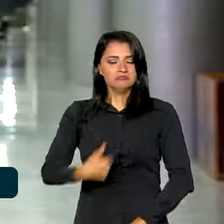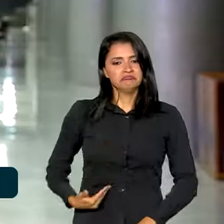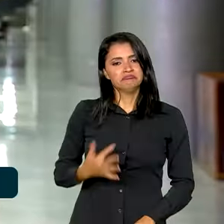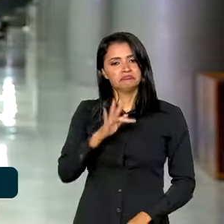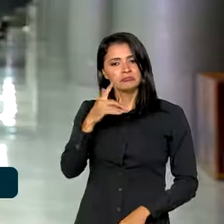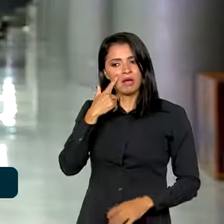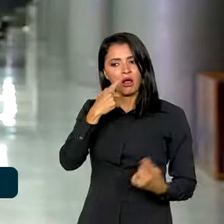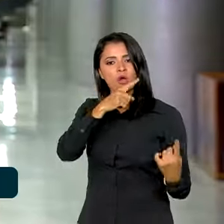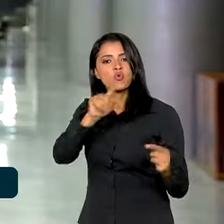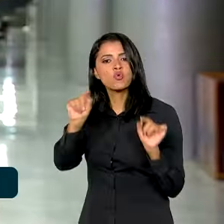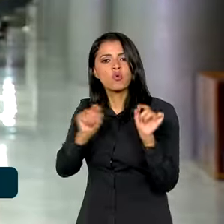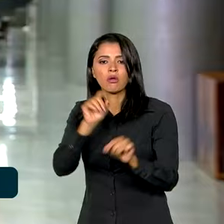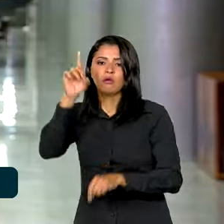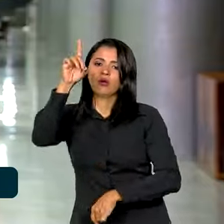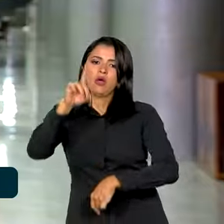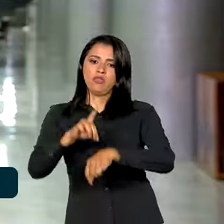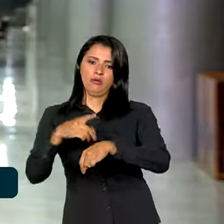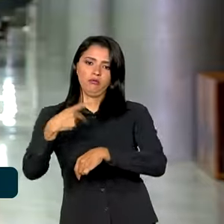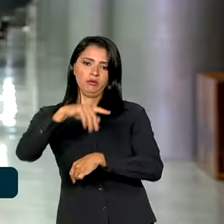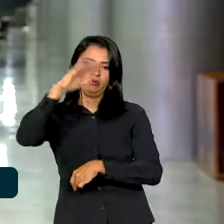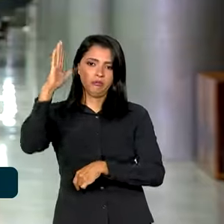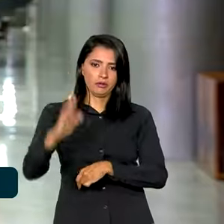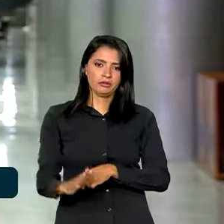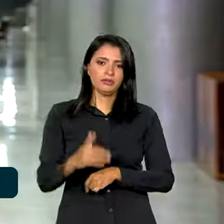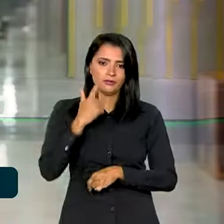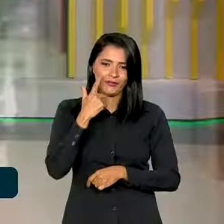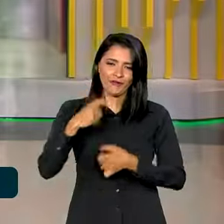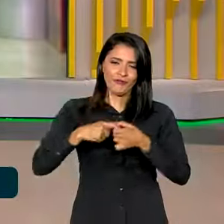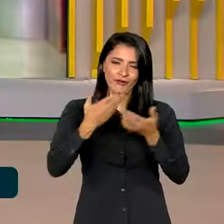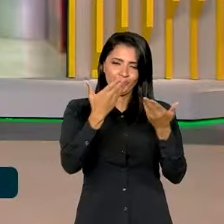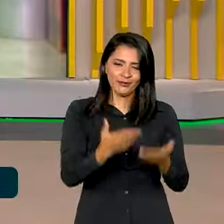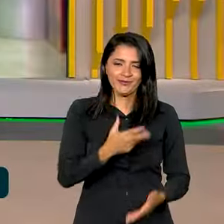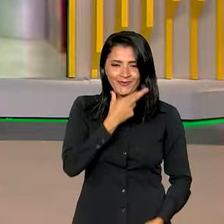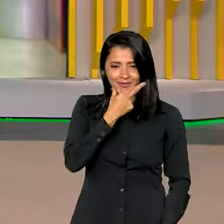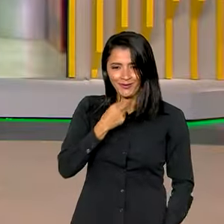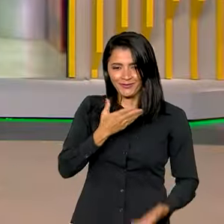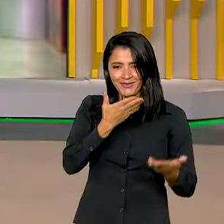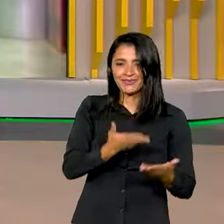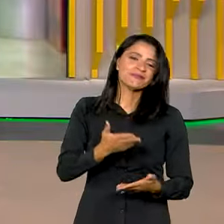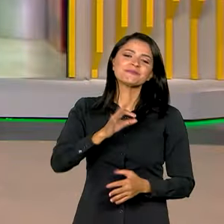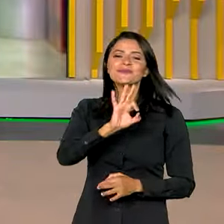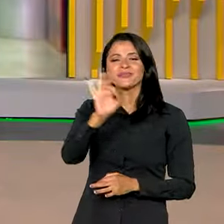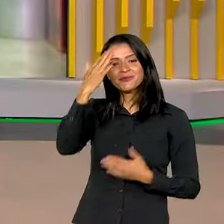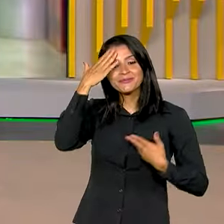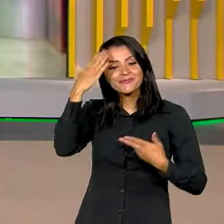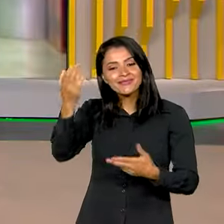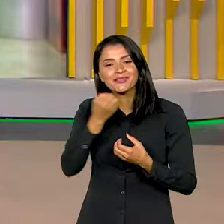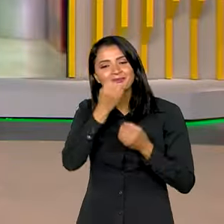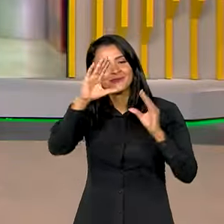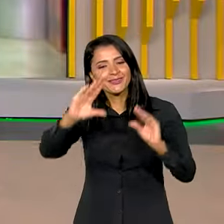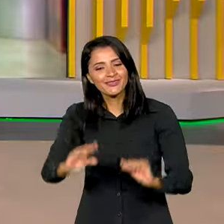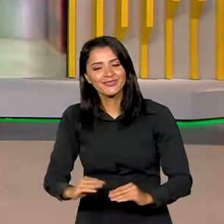combater a dengue no país. Volto com você no estúdio, Roberto. Tá ótimo, Gabriela. Obrigado. Boa noite pra você, viu?